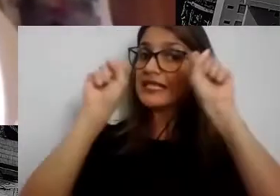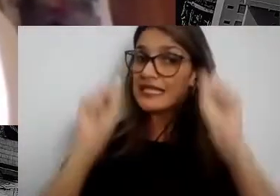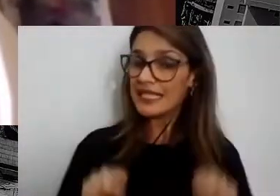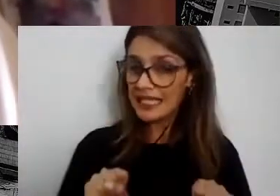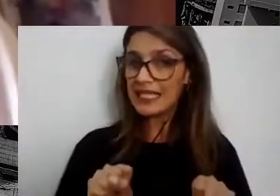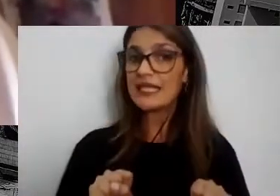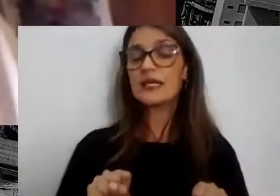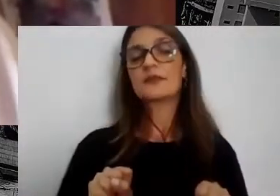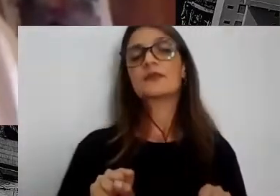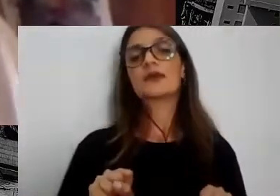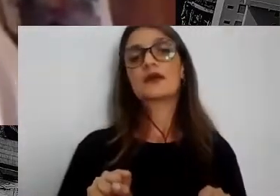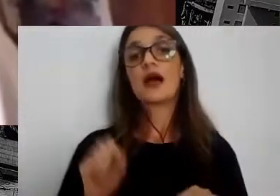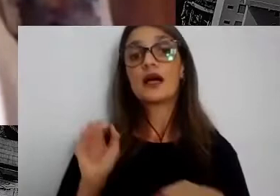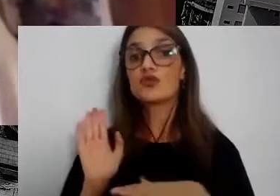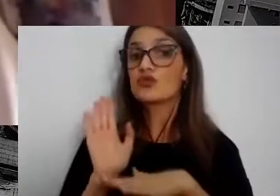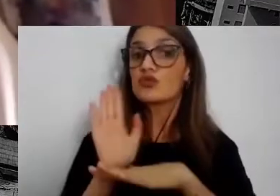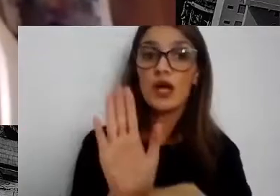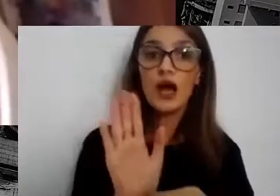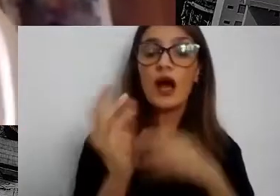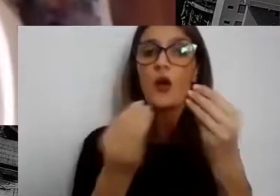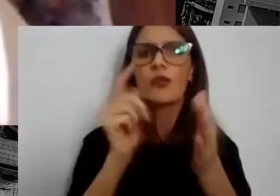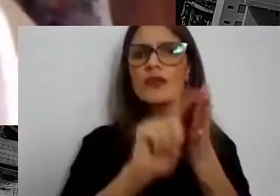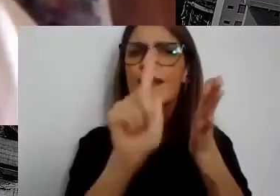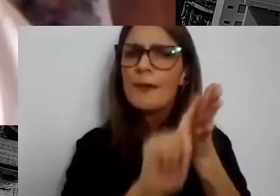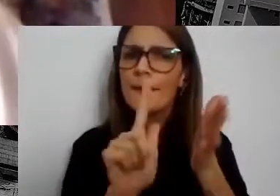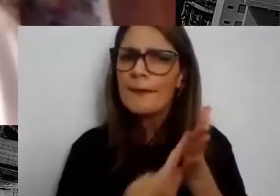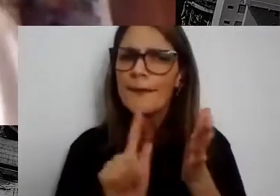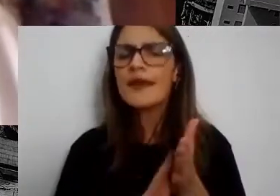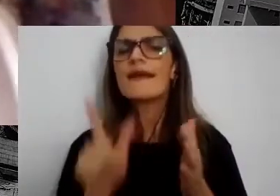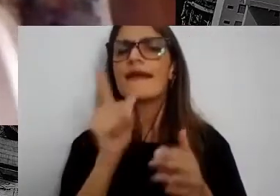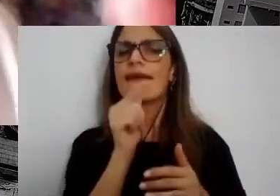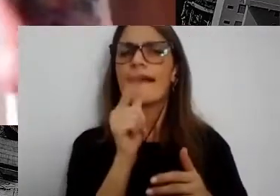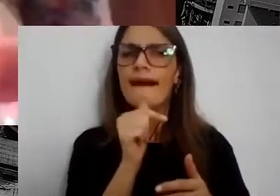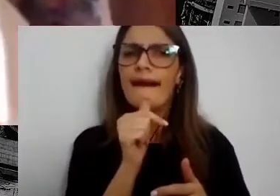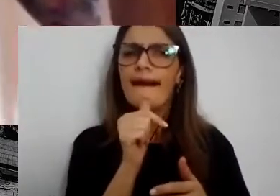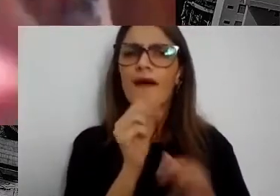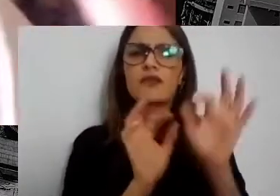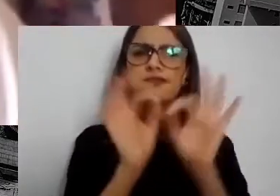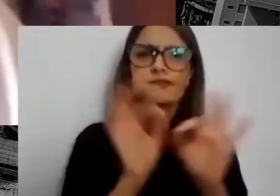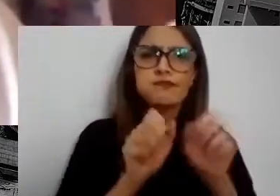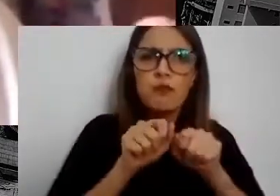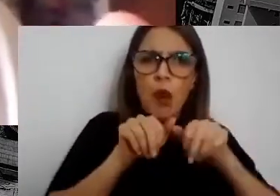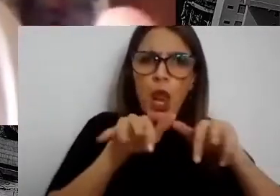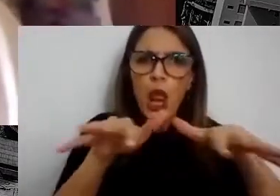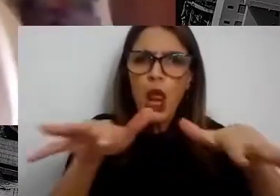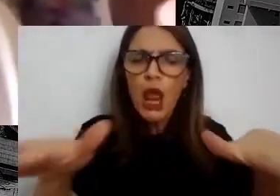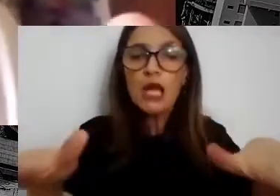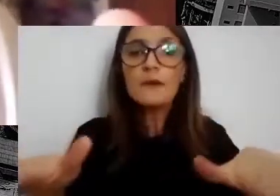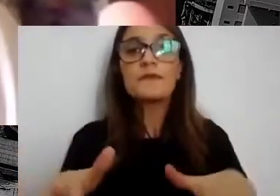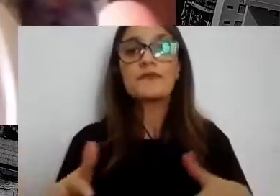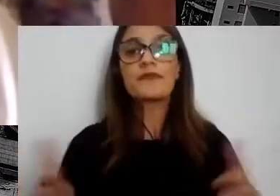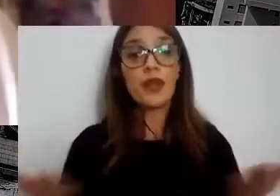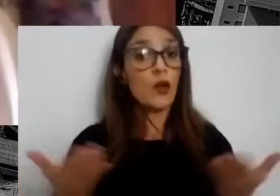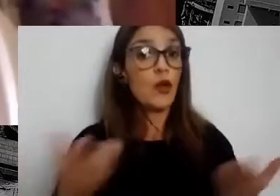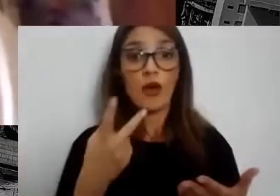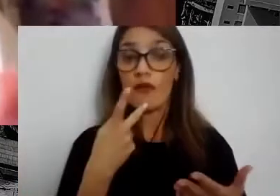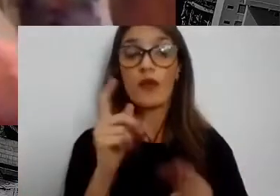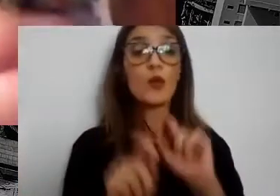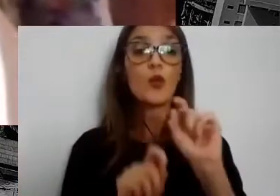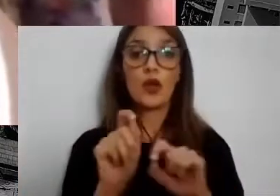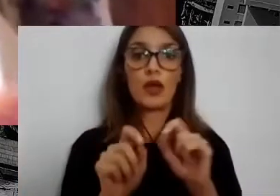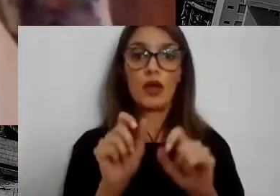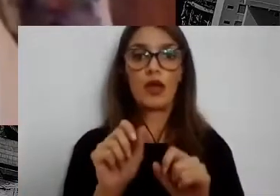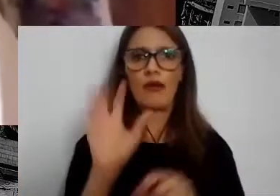ajudar na purificação da água, em regularizar a vazão. Nesse momento que a gente fala tanto das mudanças